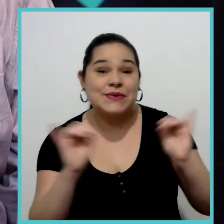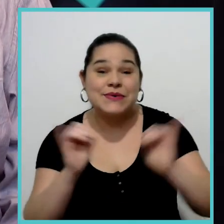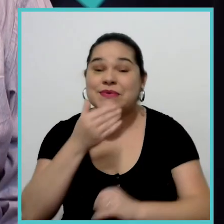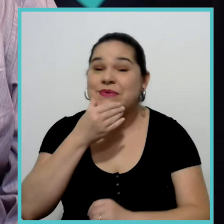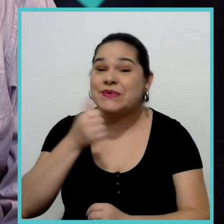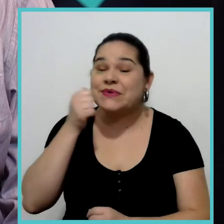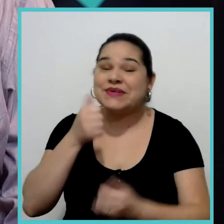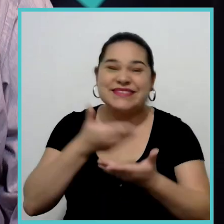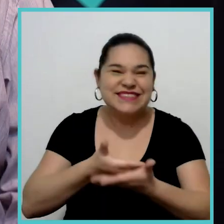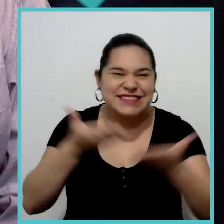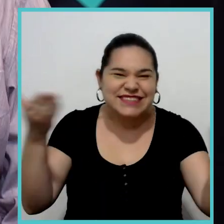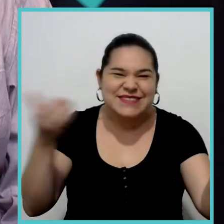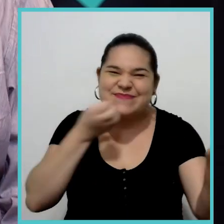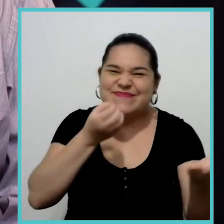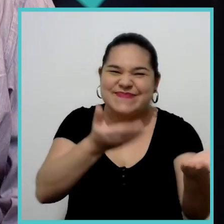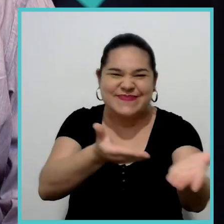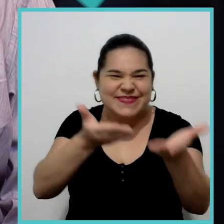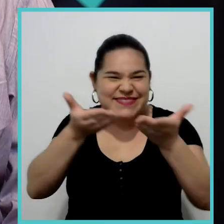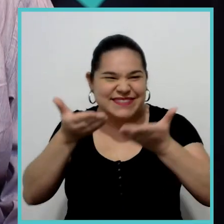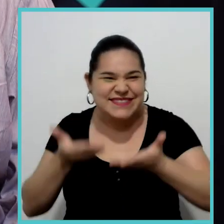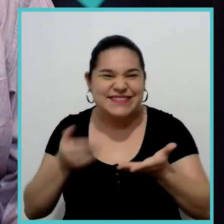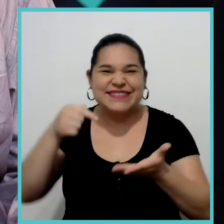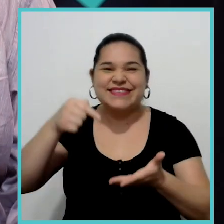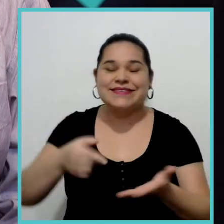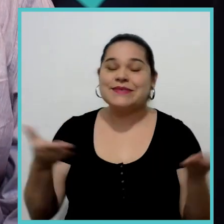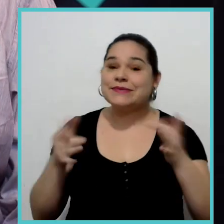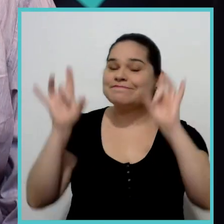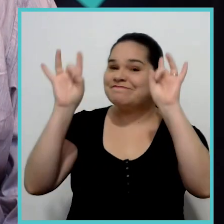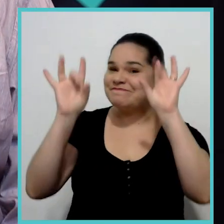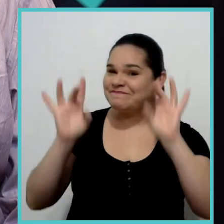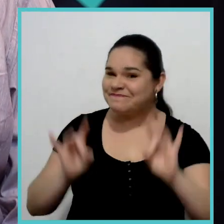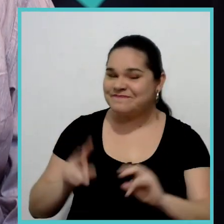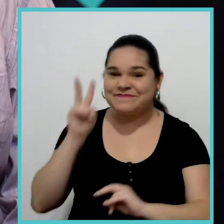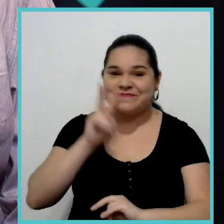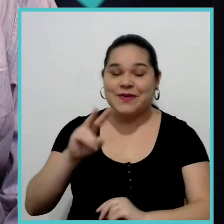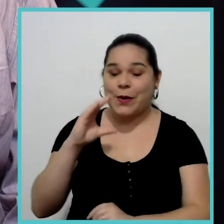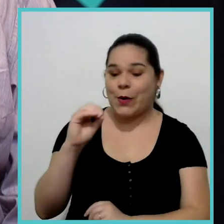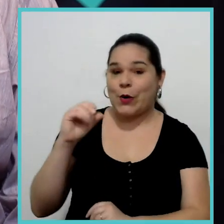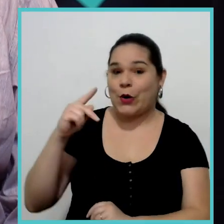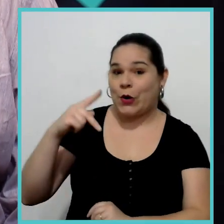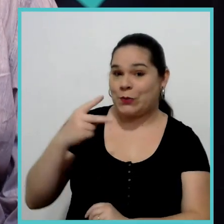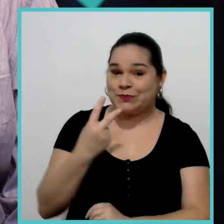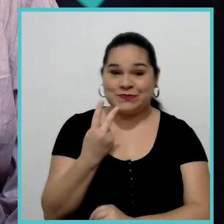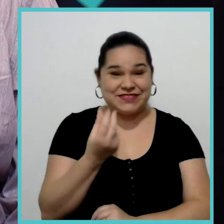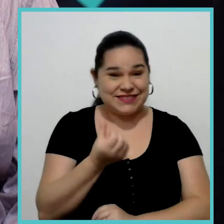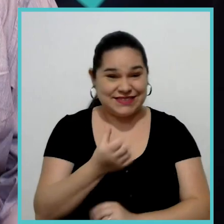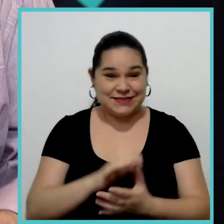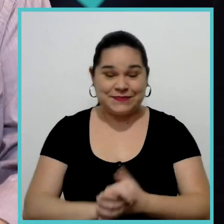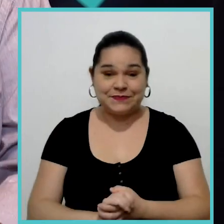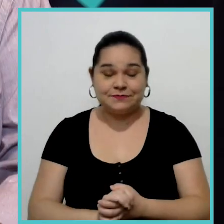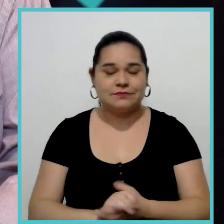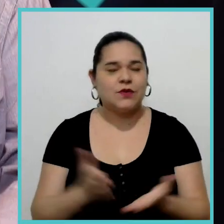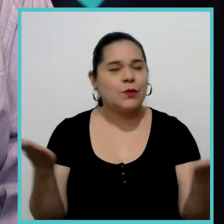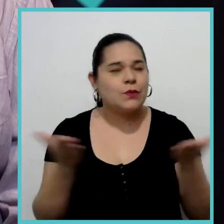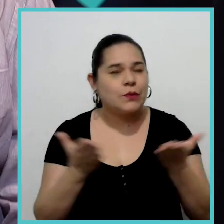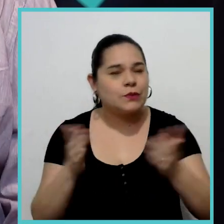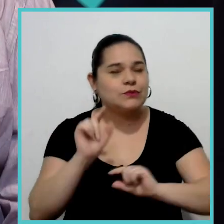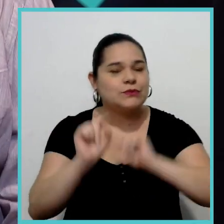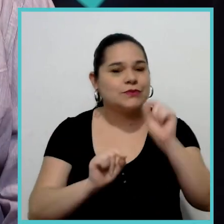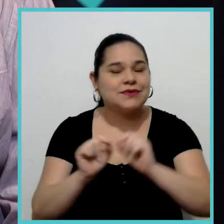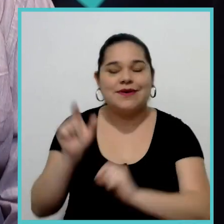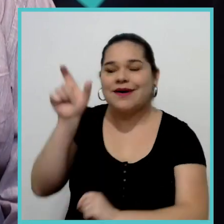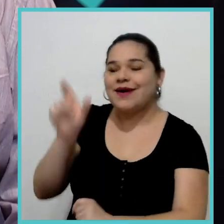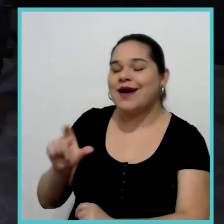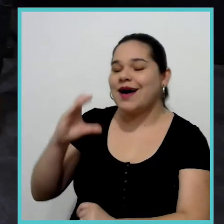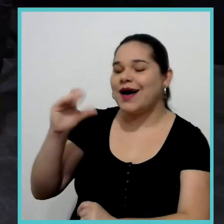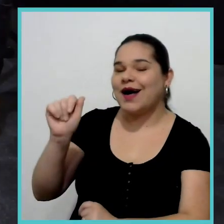Olá a todos e a todas, sejam bem-vindos e bem-vindas à nossa cobertura especial de COP26. E eu estou aqui hoje com